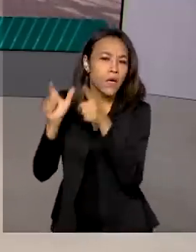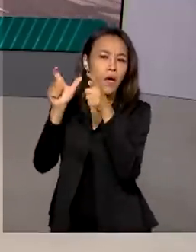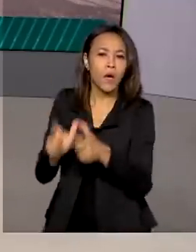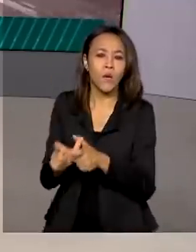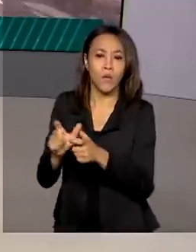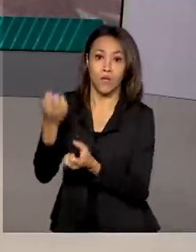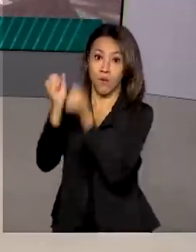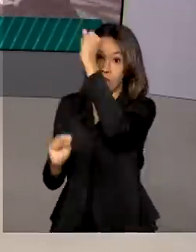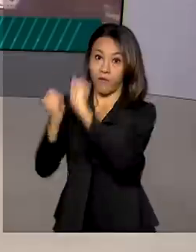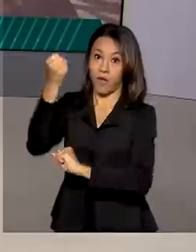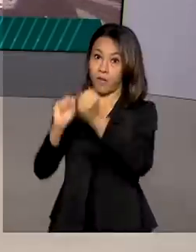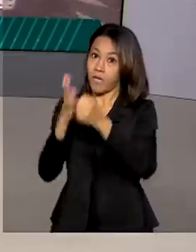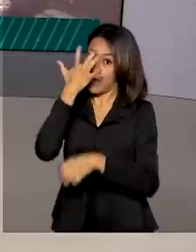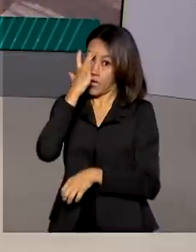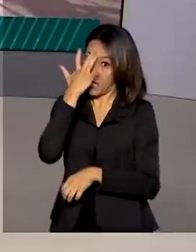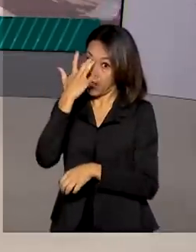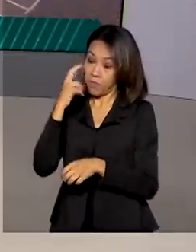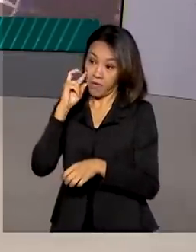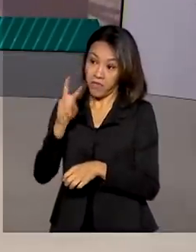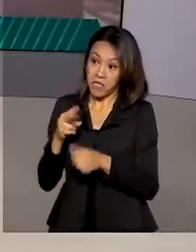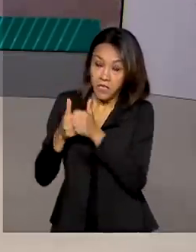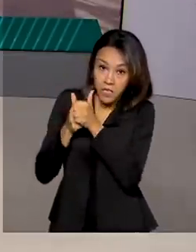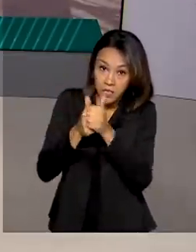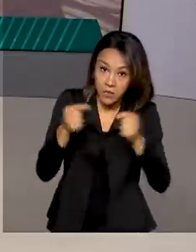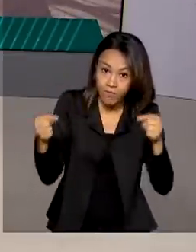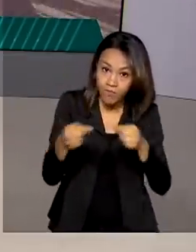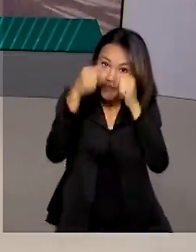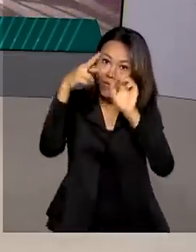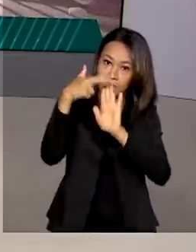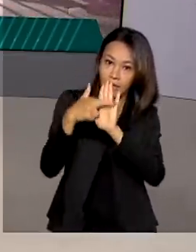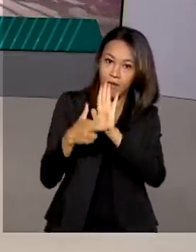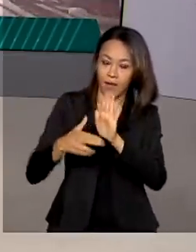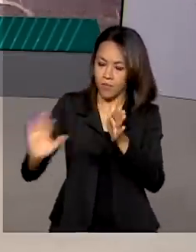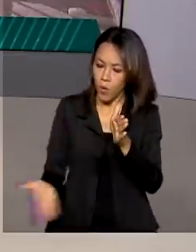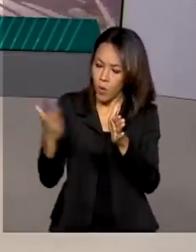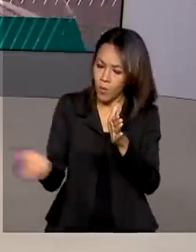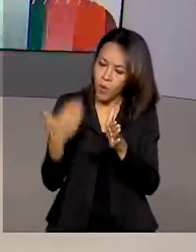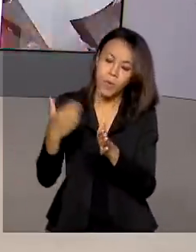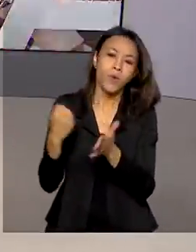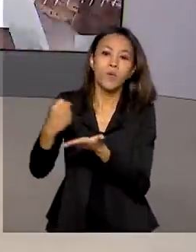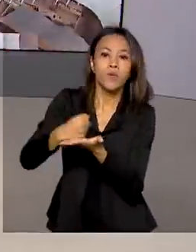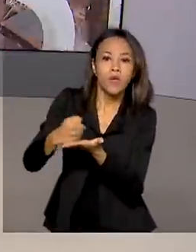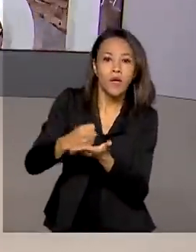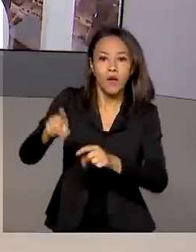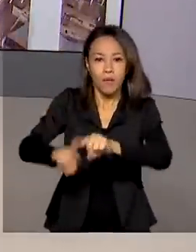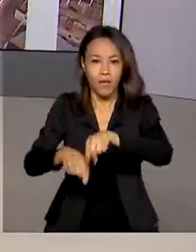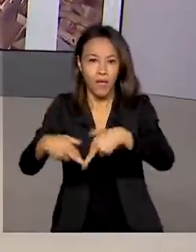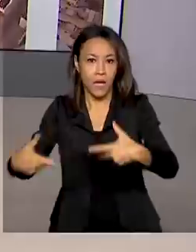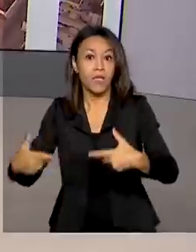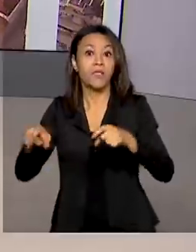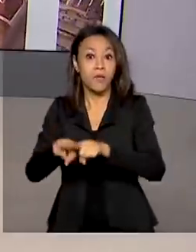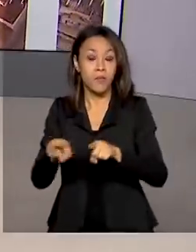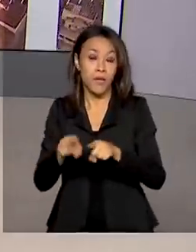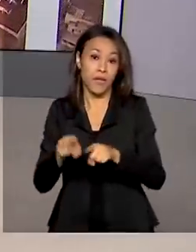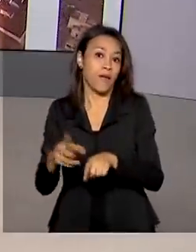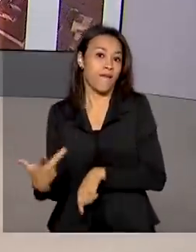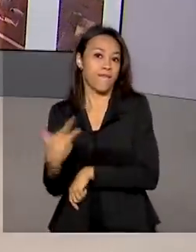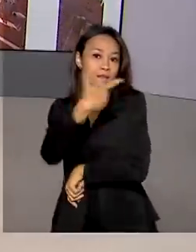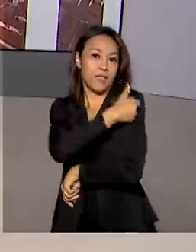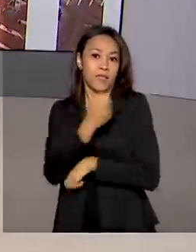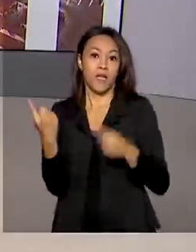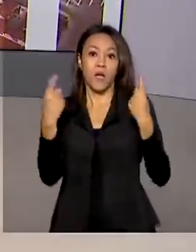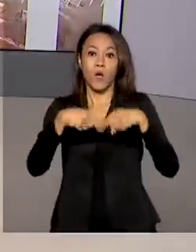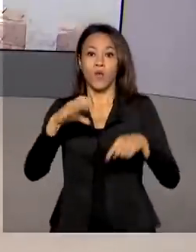para avaliar os padrões de boas práticas de produção, tanto do insumo farmacêutico quanto das vacinas contra a Covid-19.